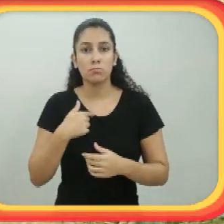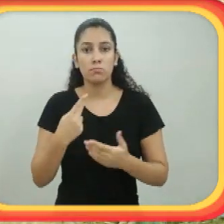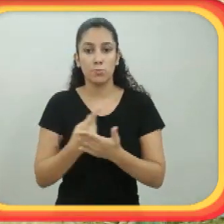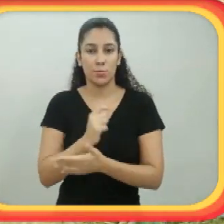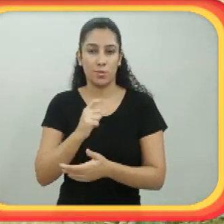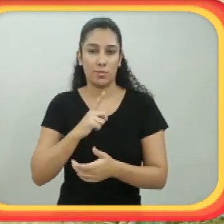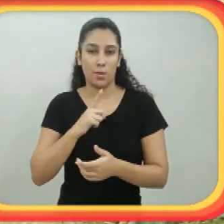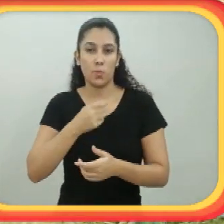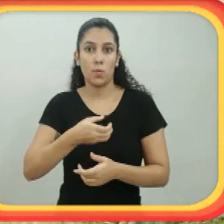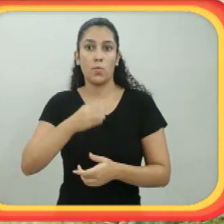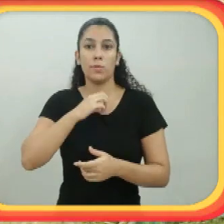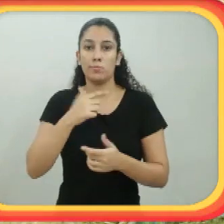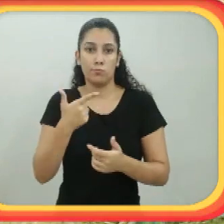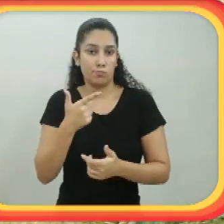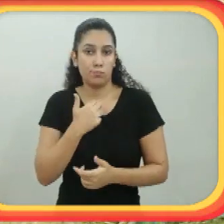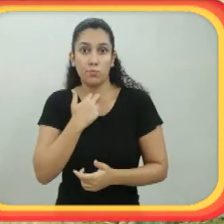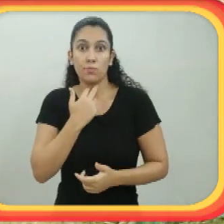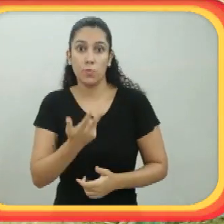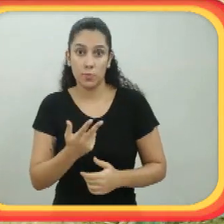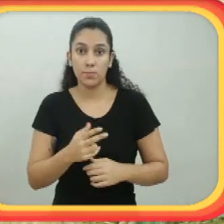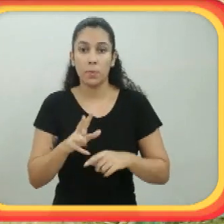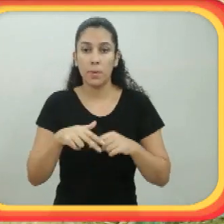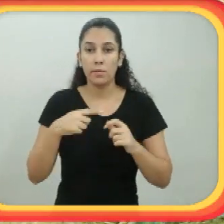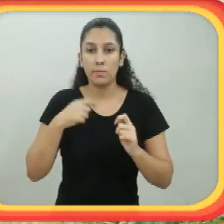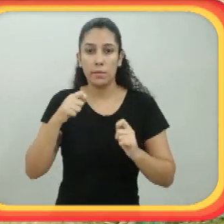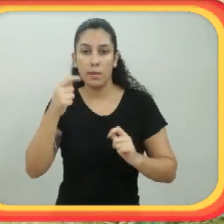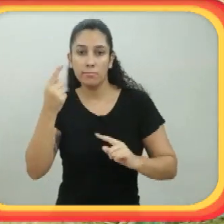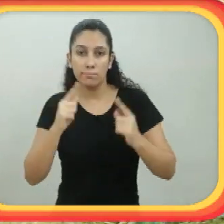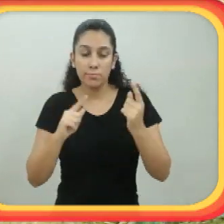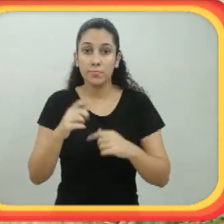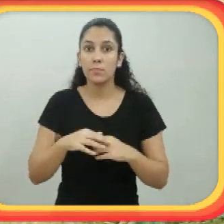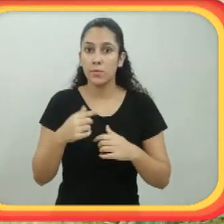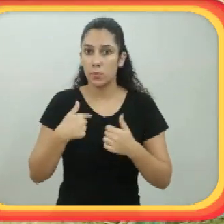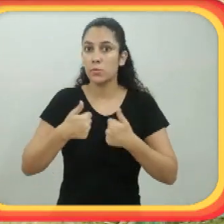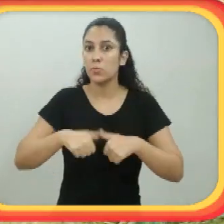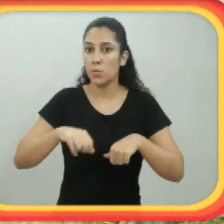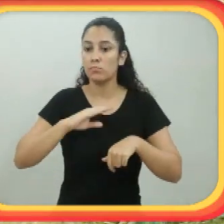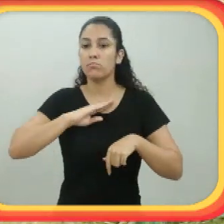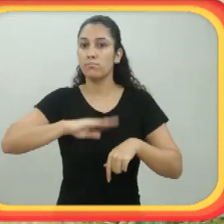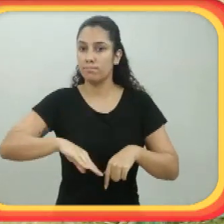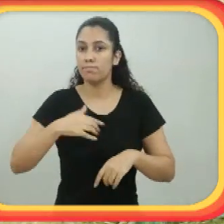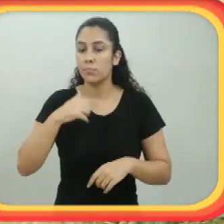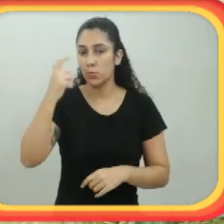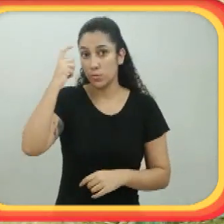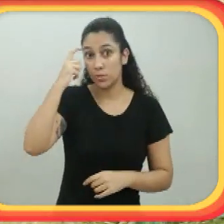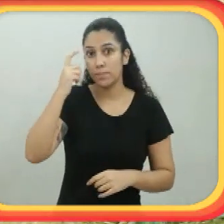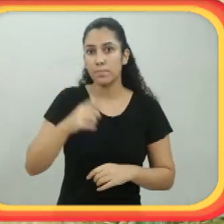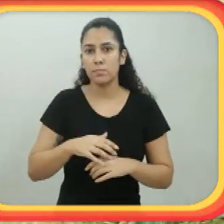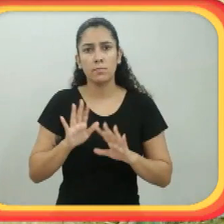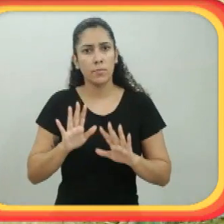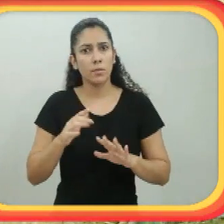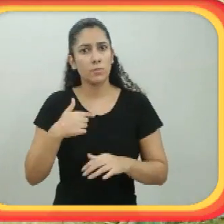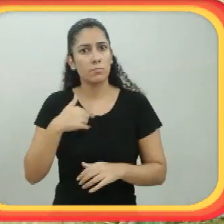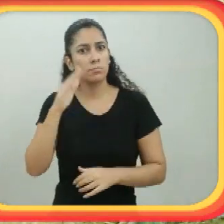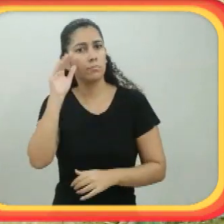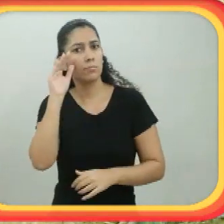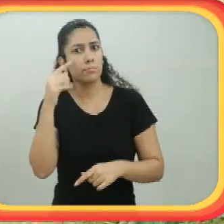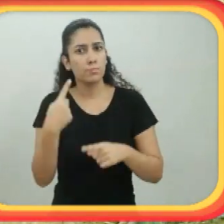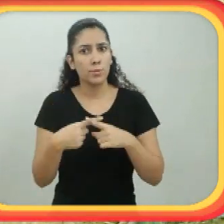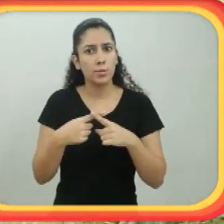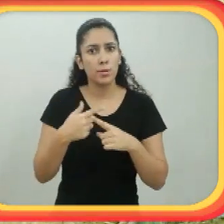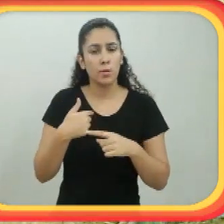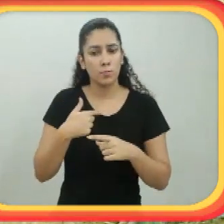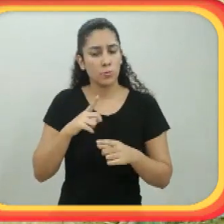relatei tudo isso. Eu ainda com tubo, né? Tinha que falar, meio sem voz, mas falava articulando.